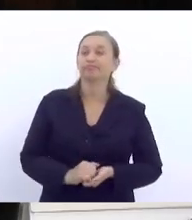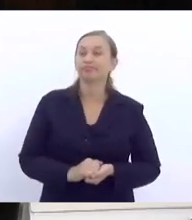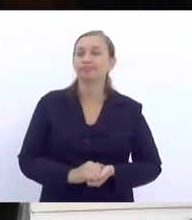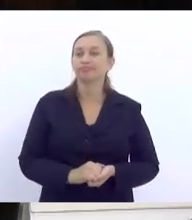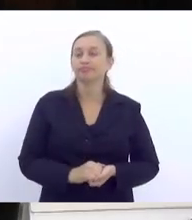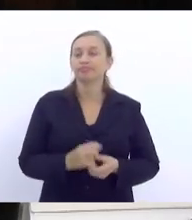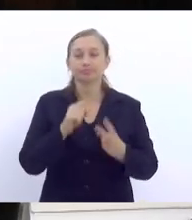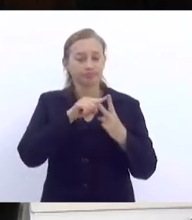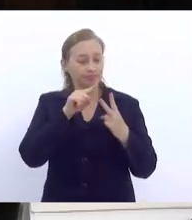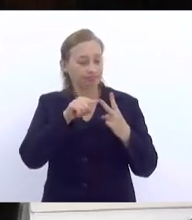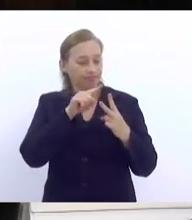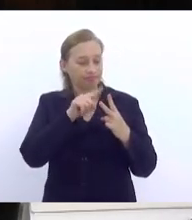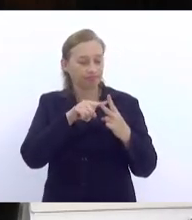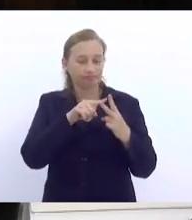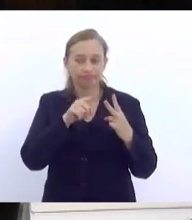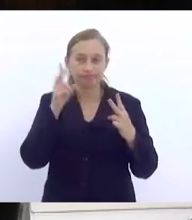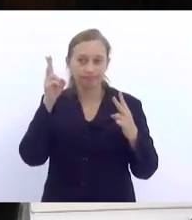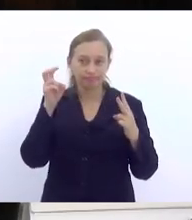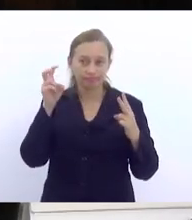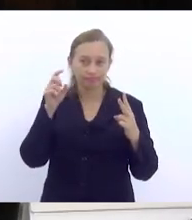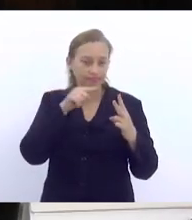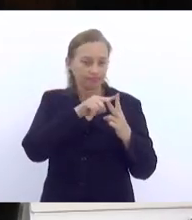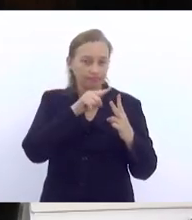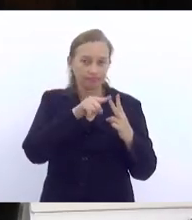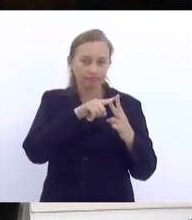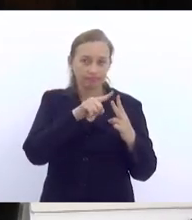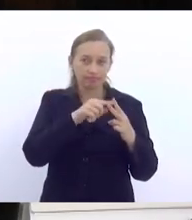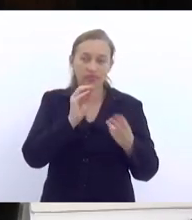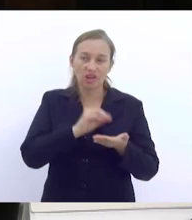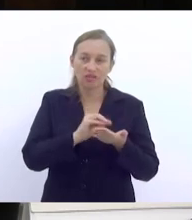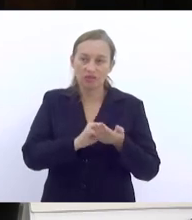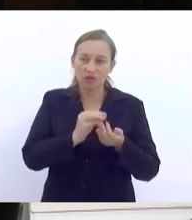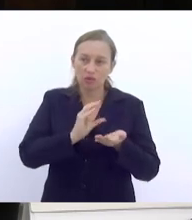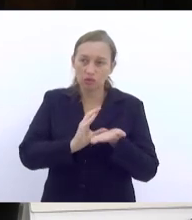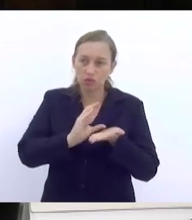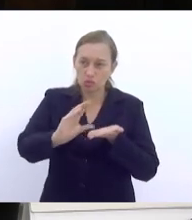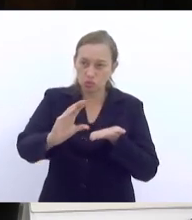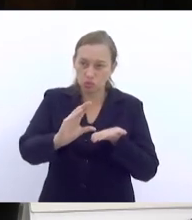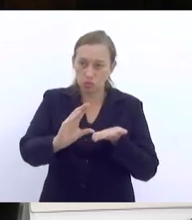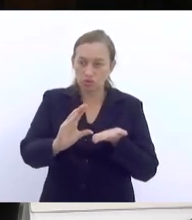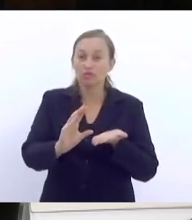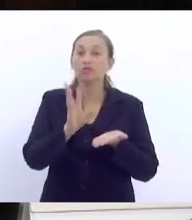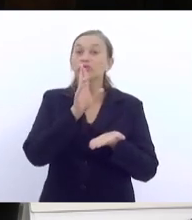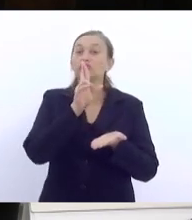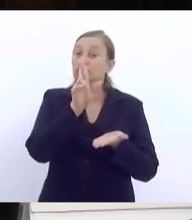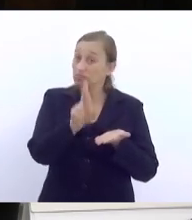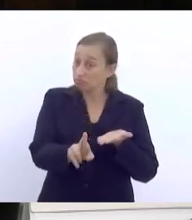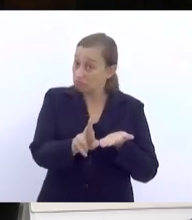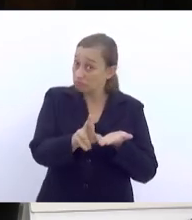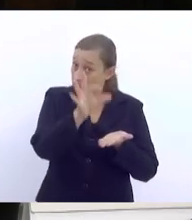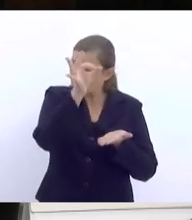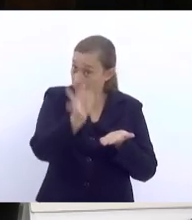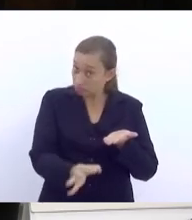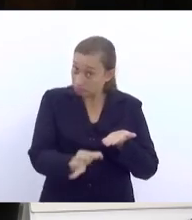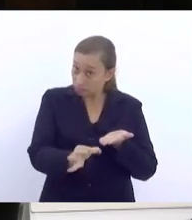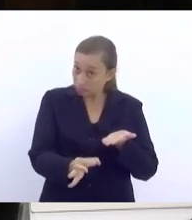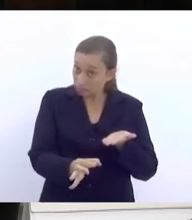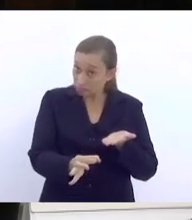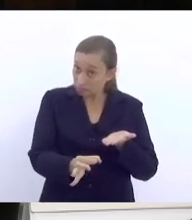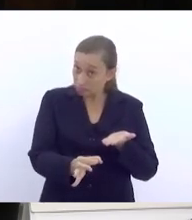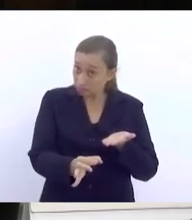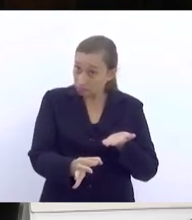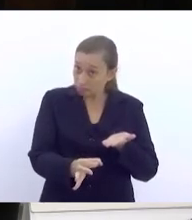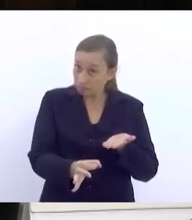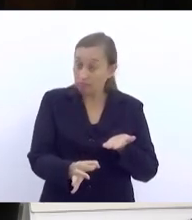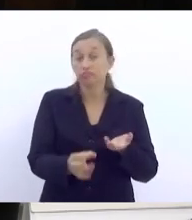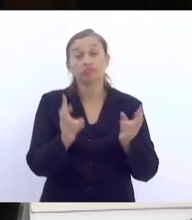Aí tem dois elementos. Além da ausência de investimento público, para dar respostas concretas a